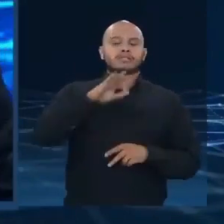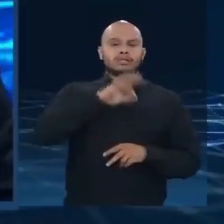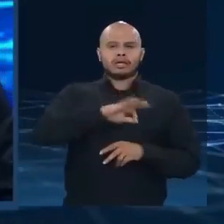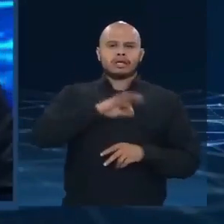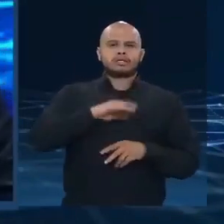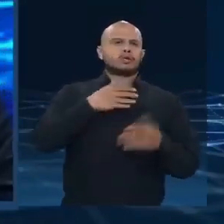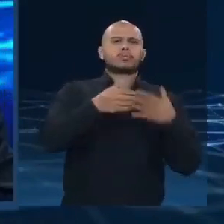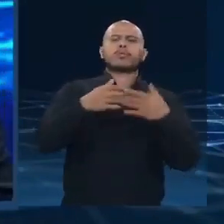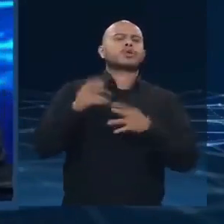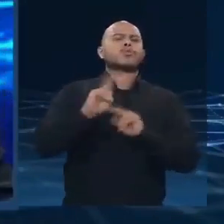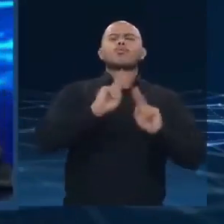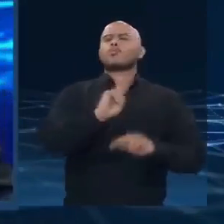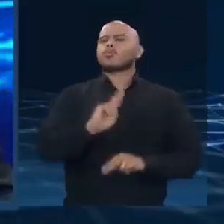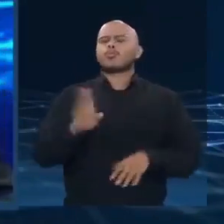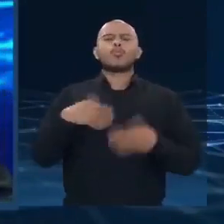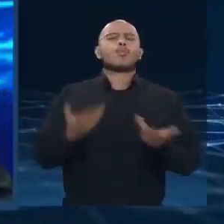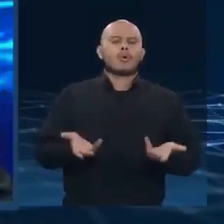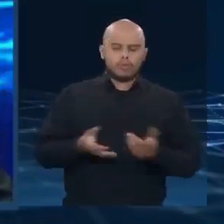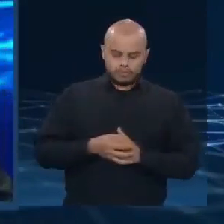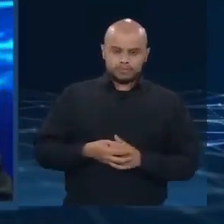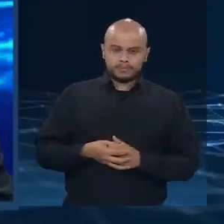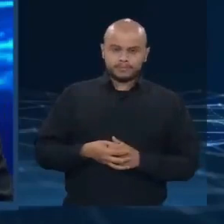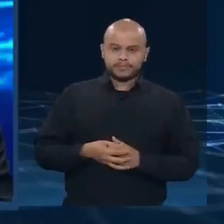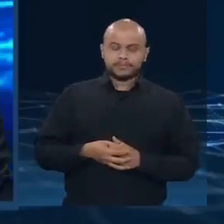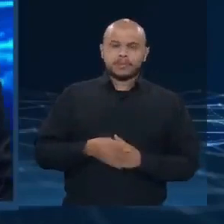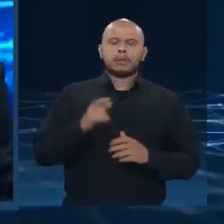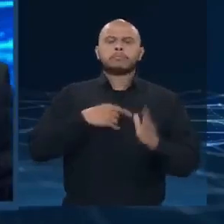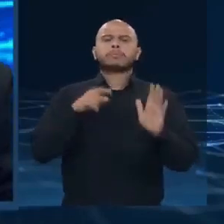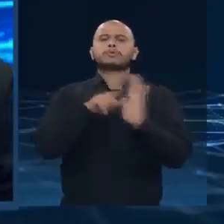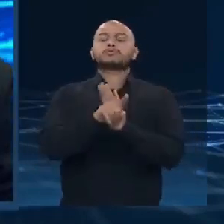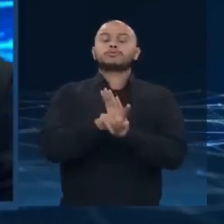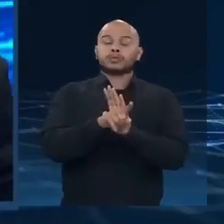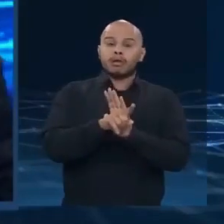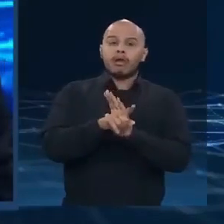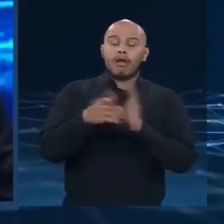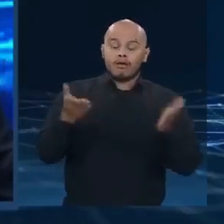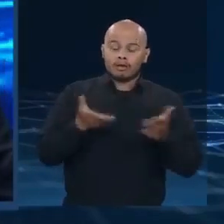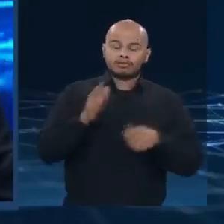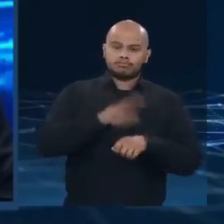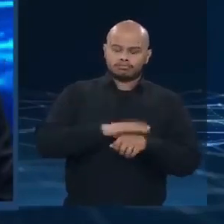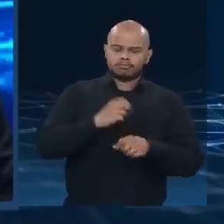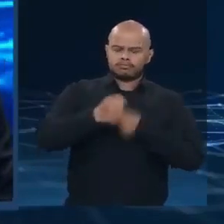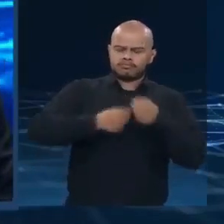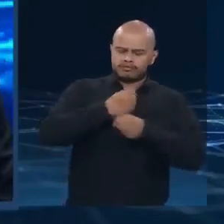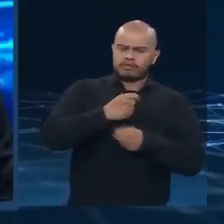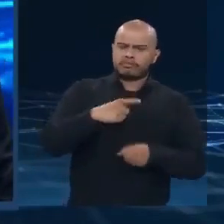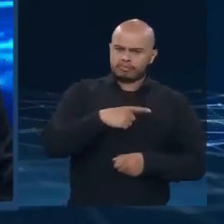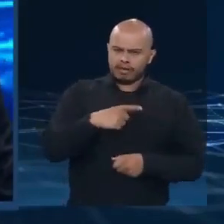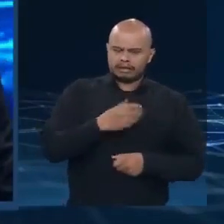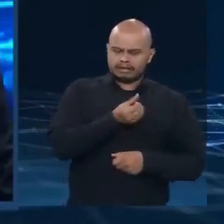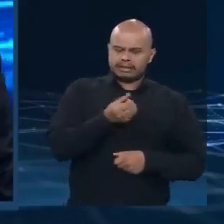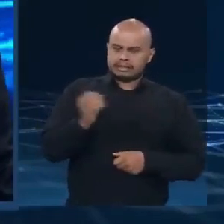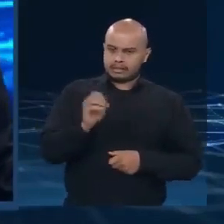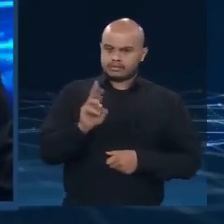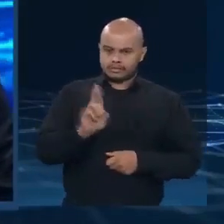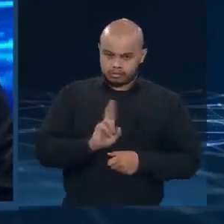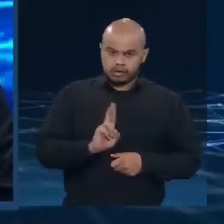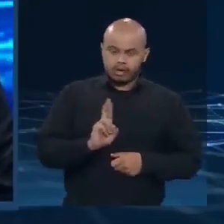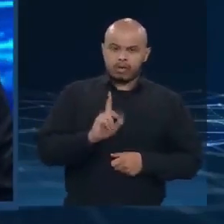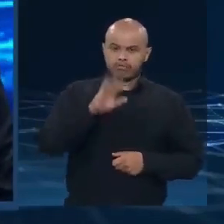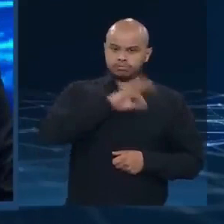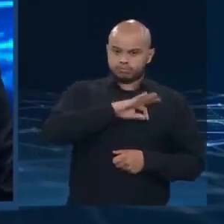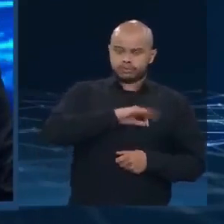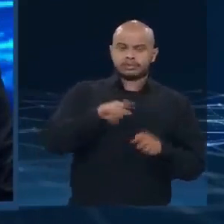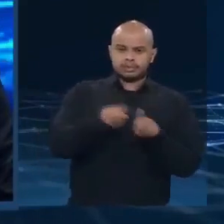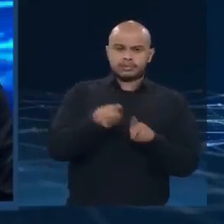Família ou nome que for. A minha pergunta é, neste momento, aprovado até o final do ano, temos o auxílio a R$ 600, além de auxílio